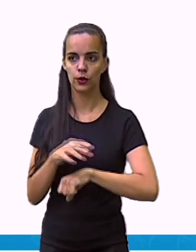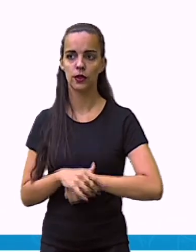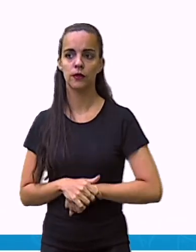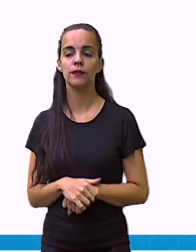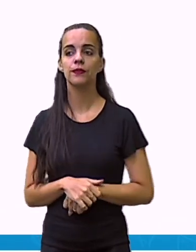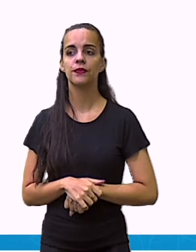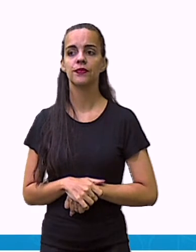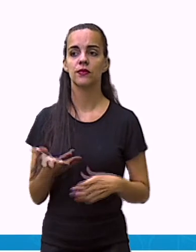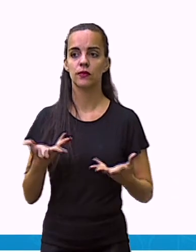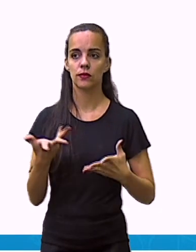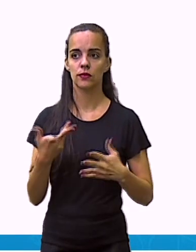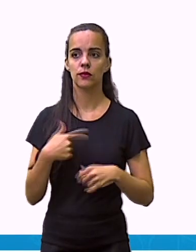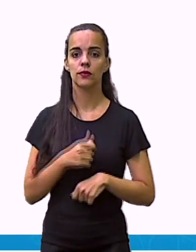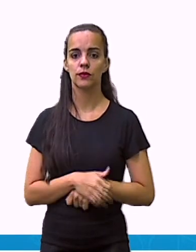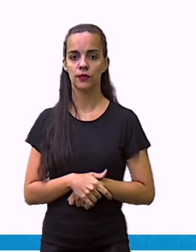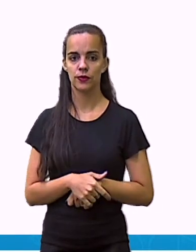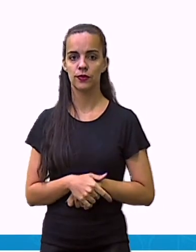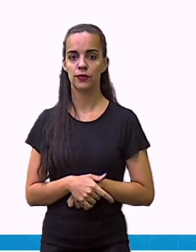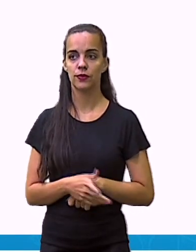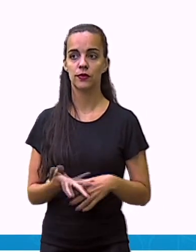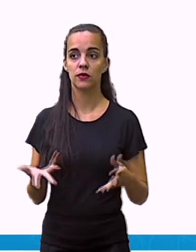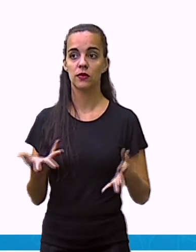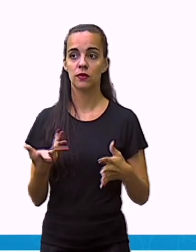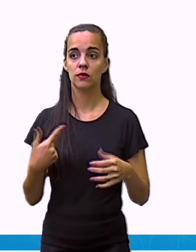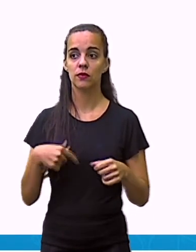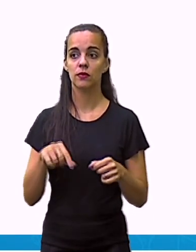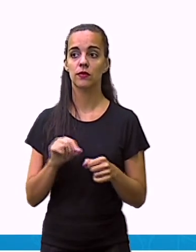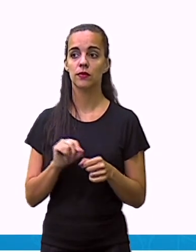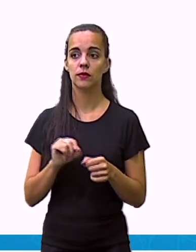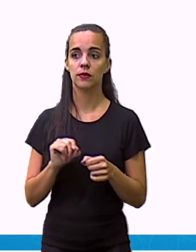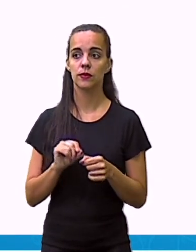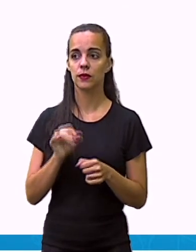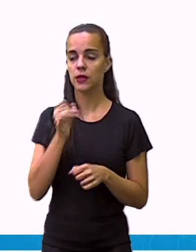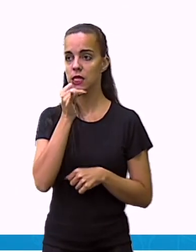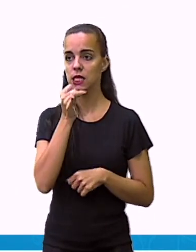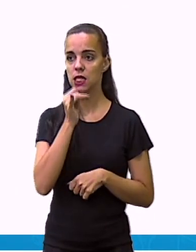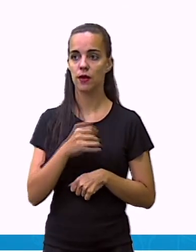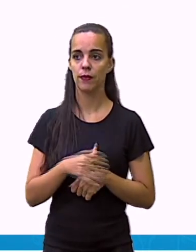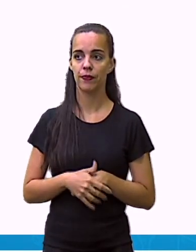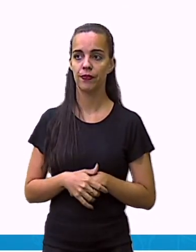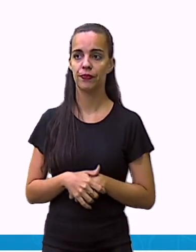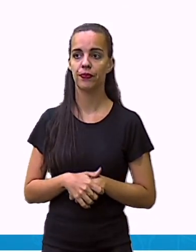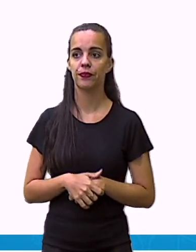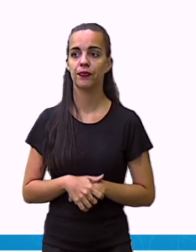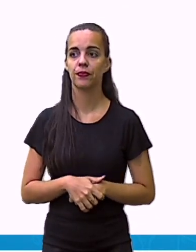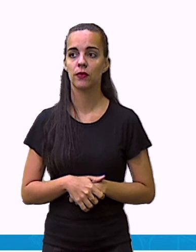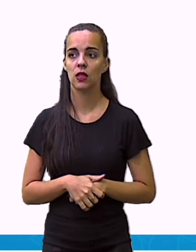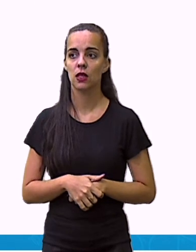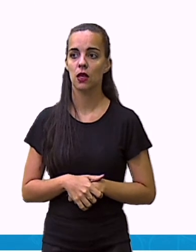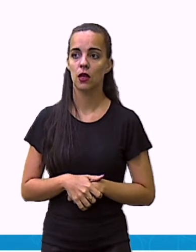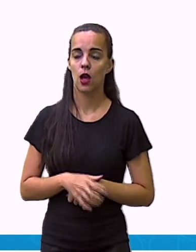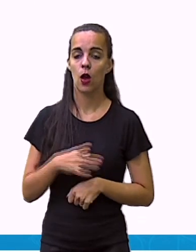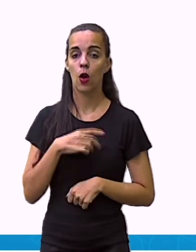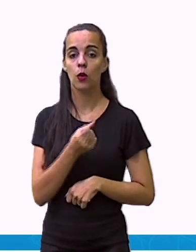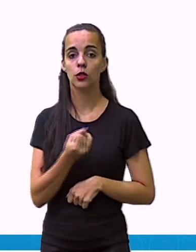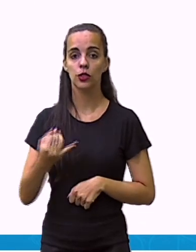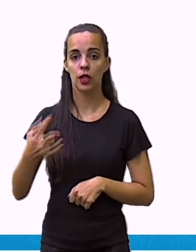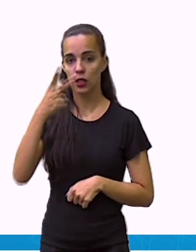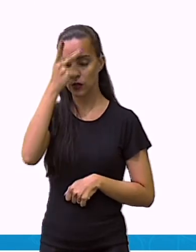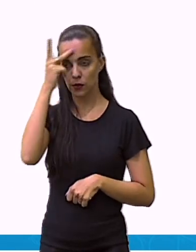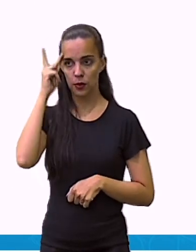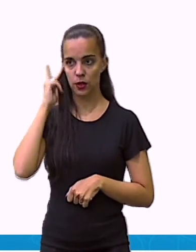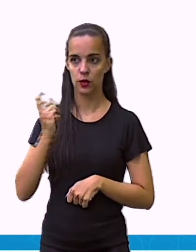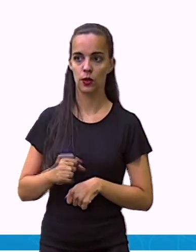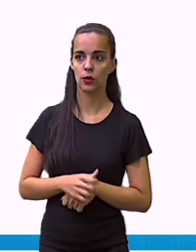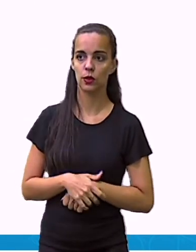Então, vamos relembrar o que nós já colocamos. Olha, colocamos a quantidade de pessoas, certo?